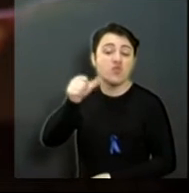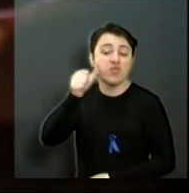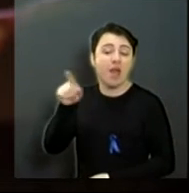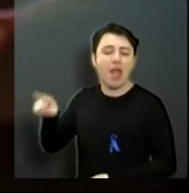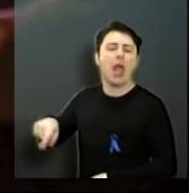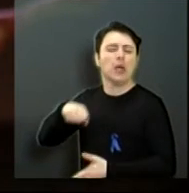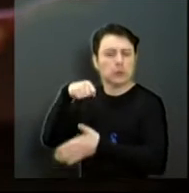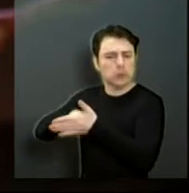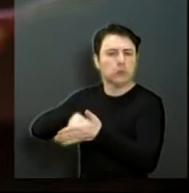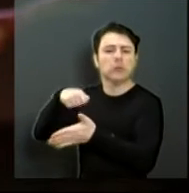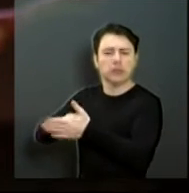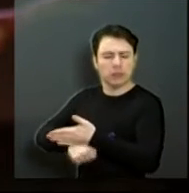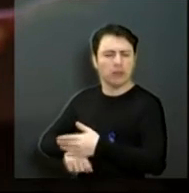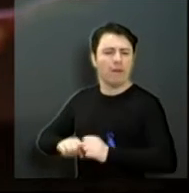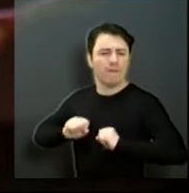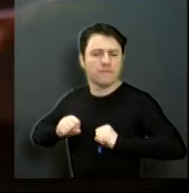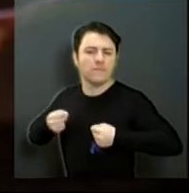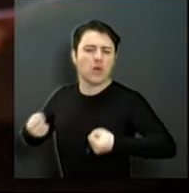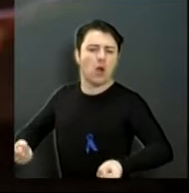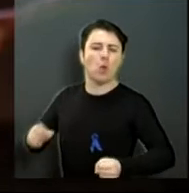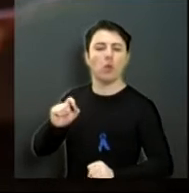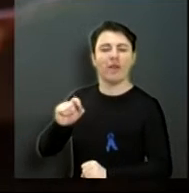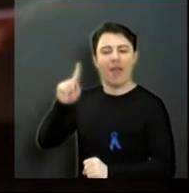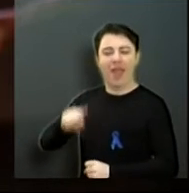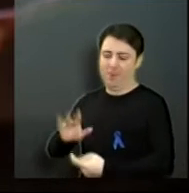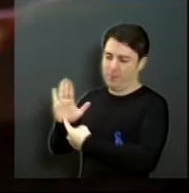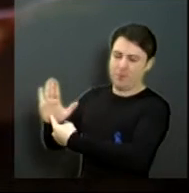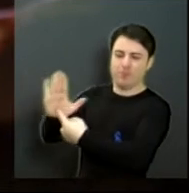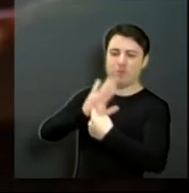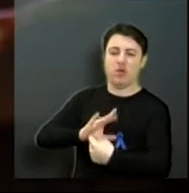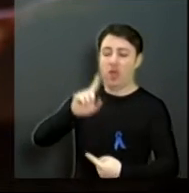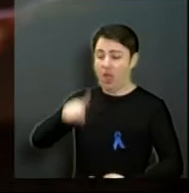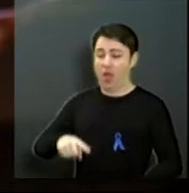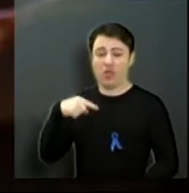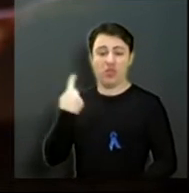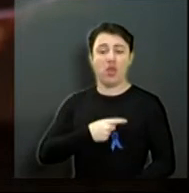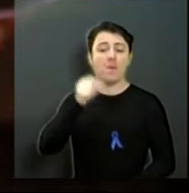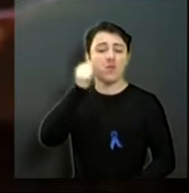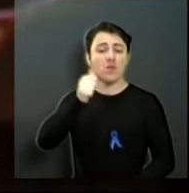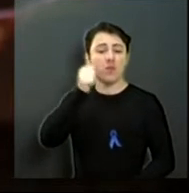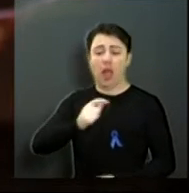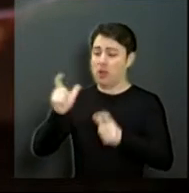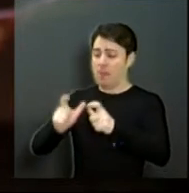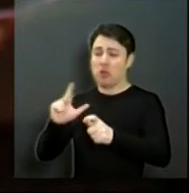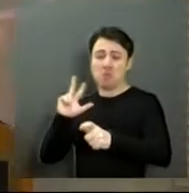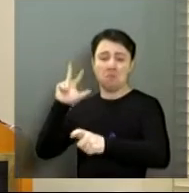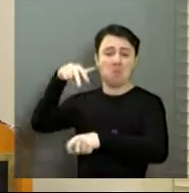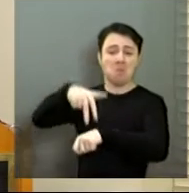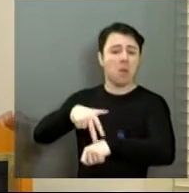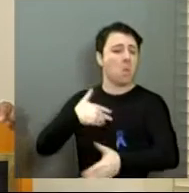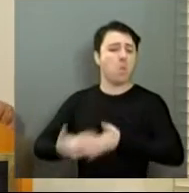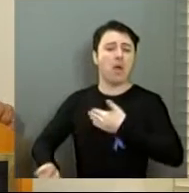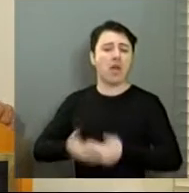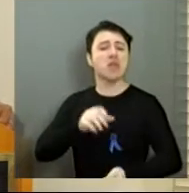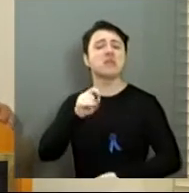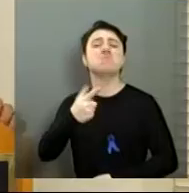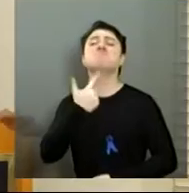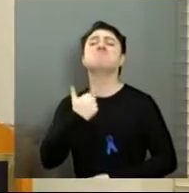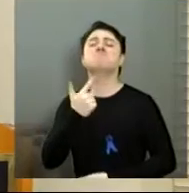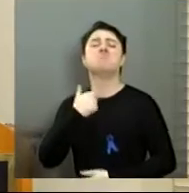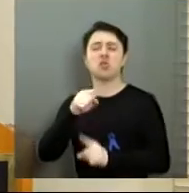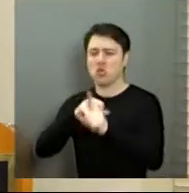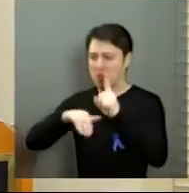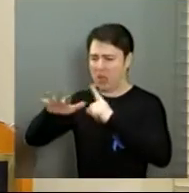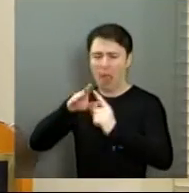luta, uma mulher com força, que nos mostra que nós, mulheres, podemos ocupar, sim, o espaço que nós queremos na sociedade.